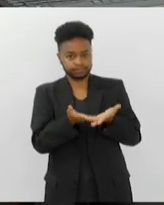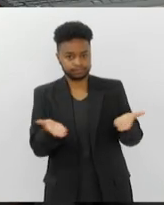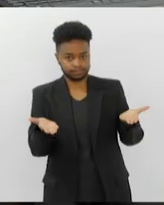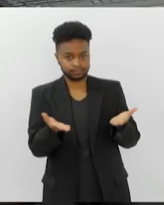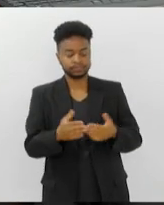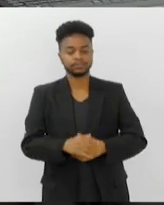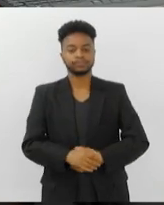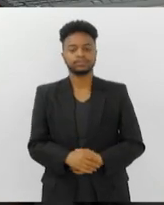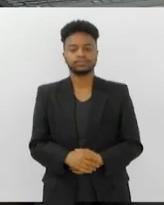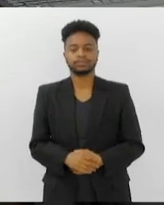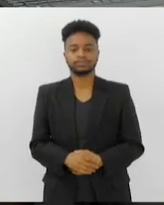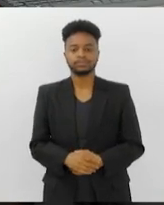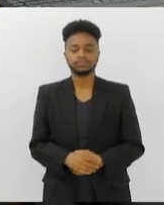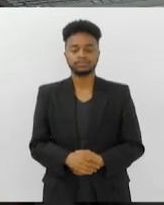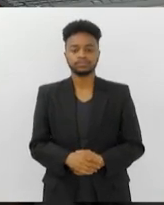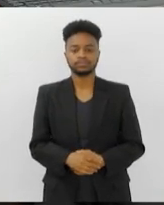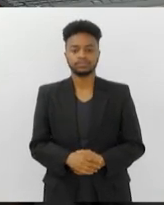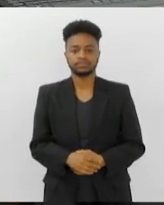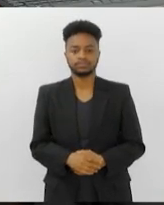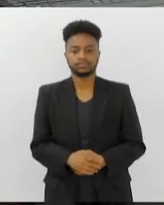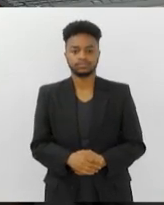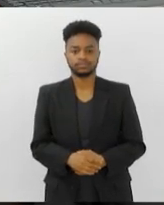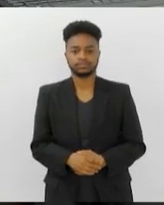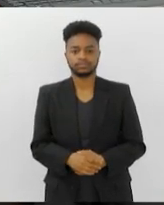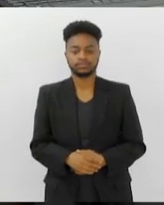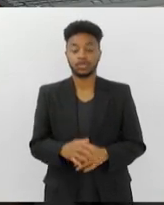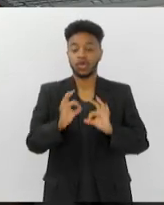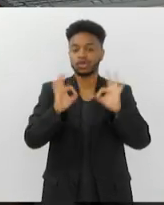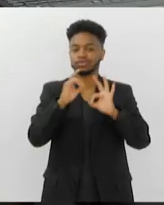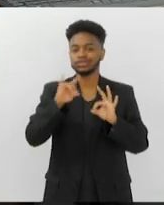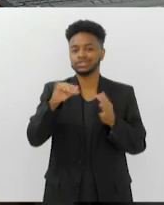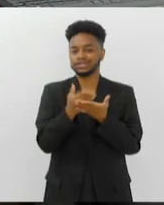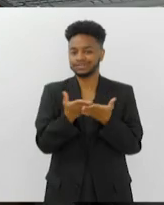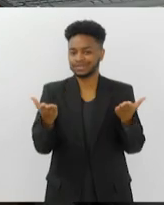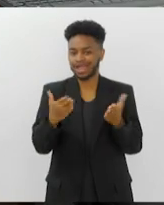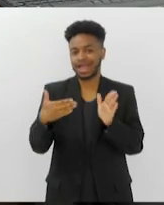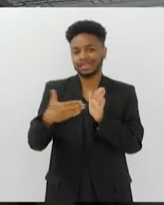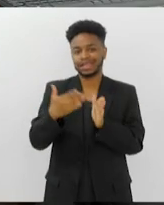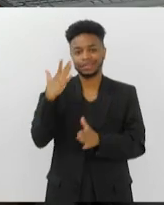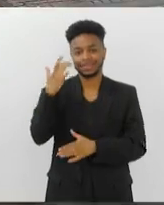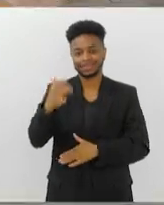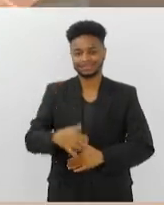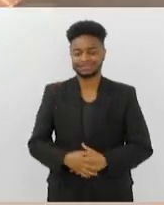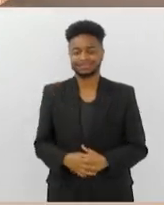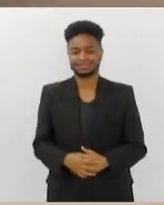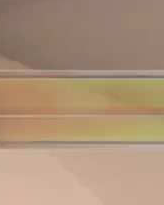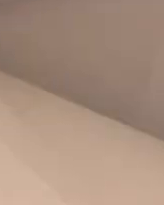.gov.br. Um ótimo dia para você e até amanhã.